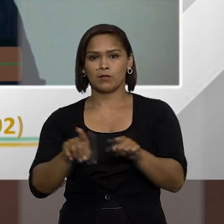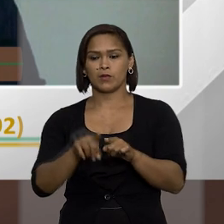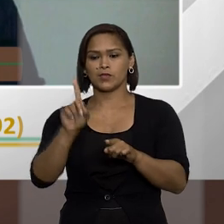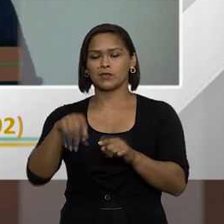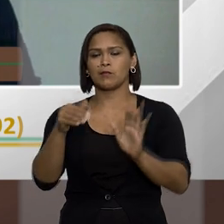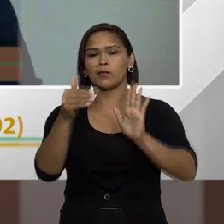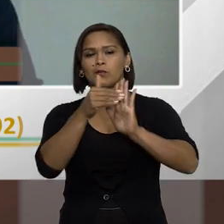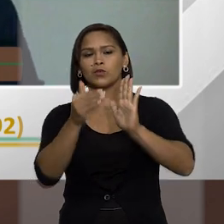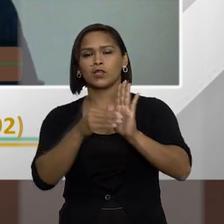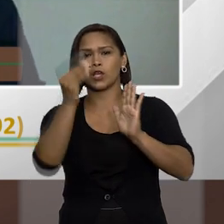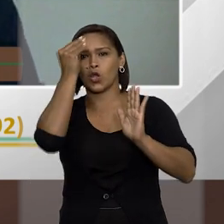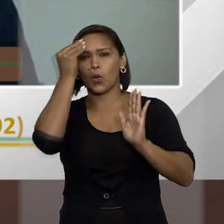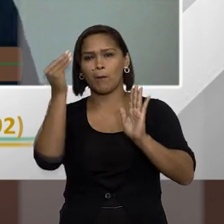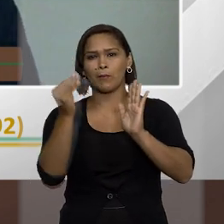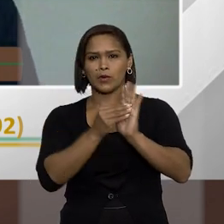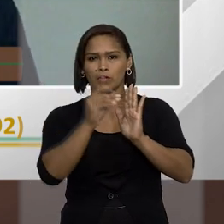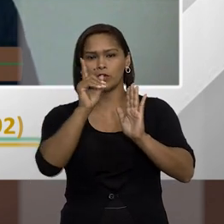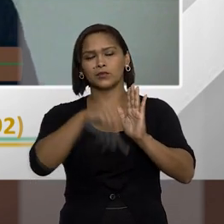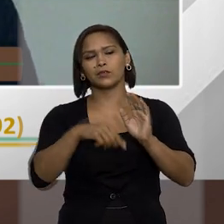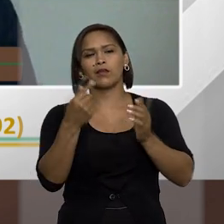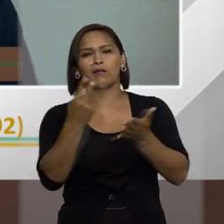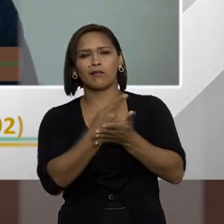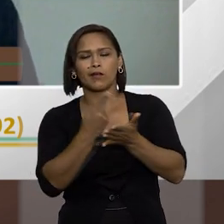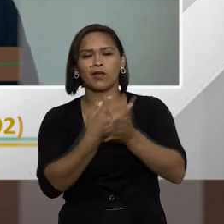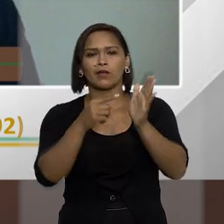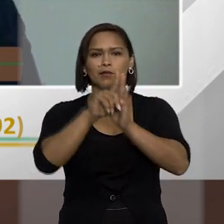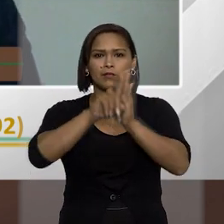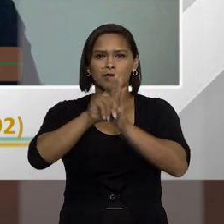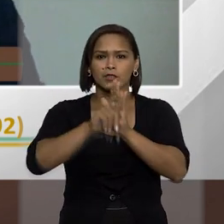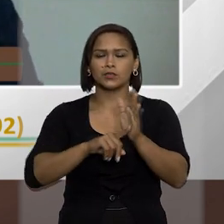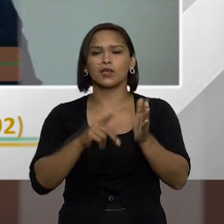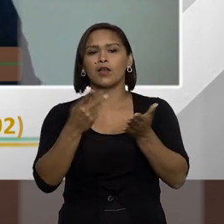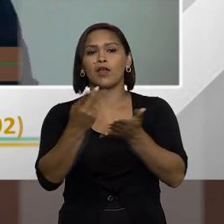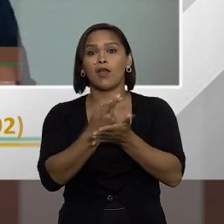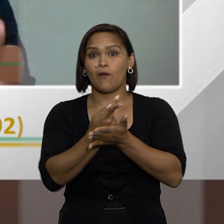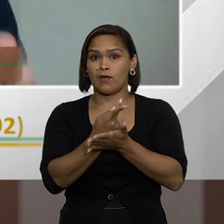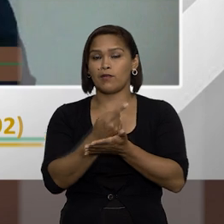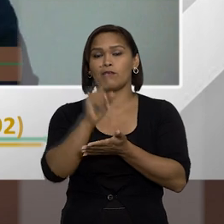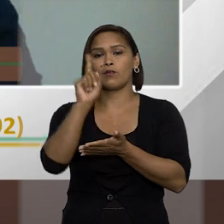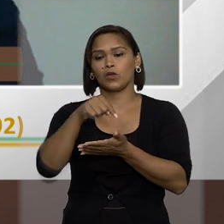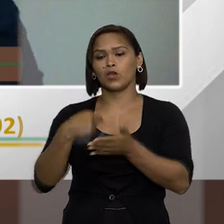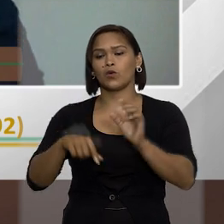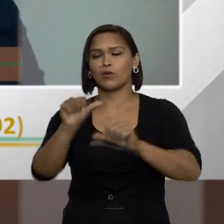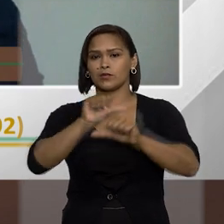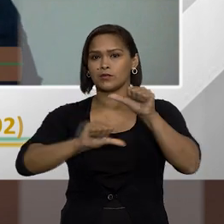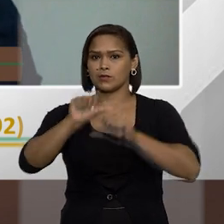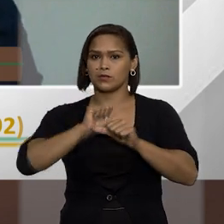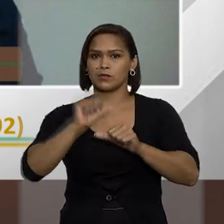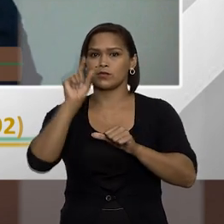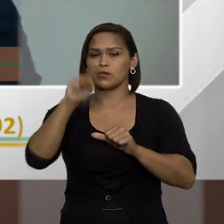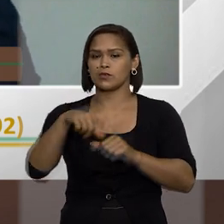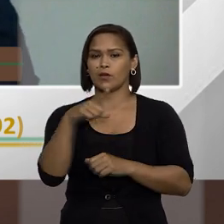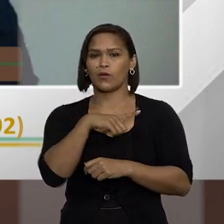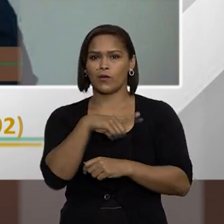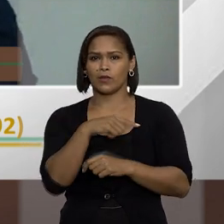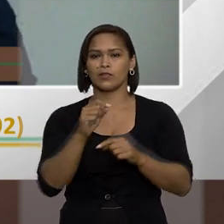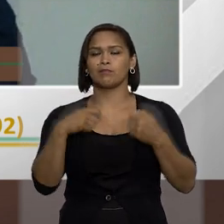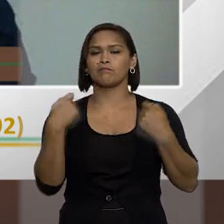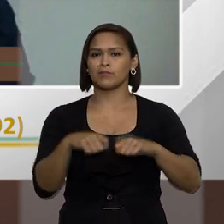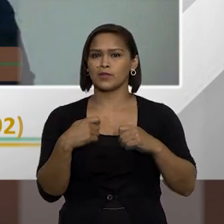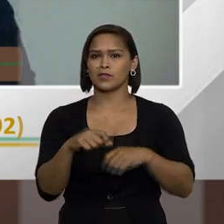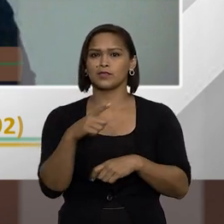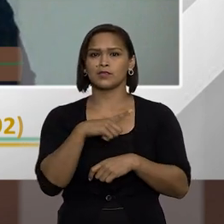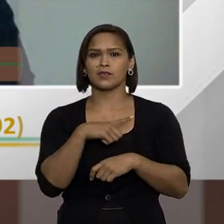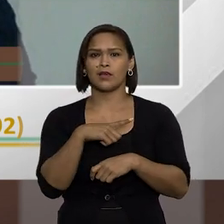na modalidade culposa, né, a imprudência, a imperícia, a negligência, e com essa alteração haveria a